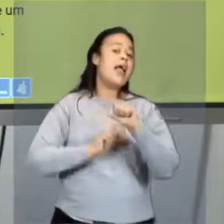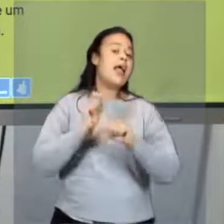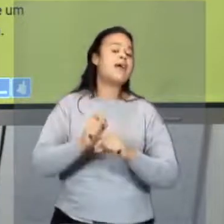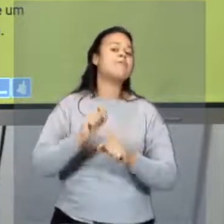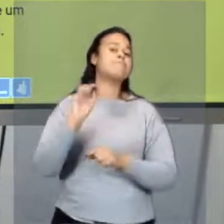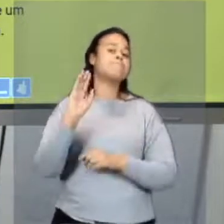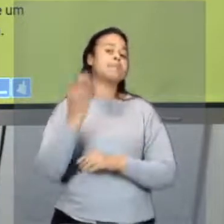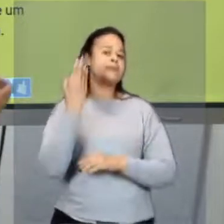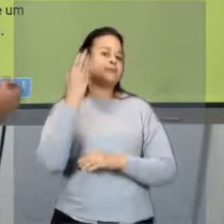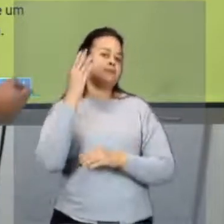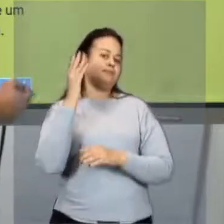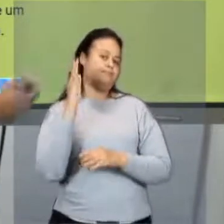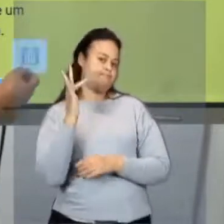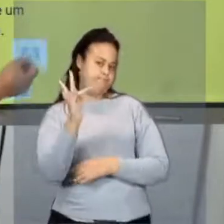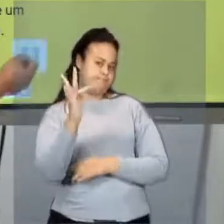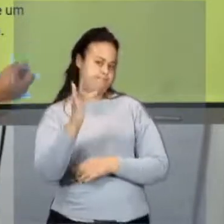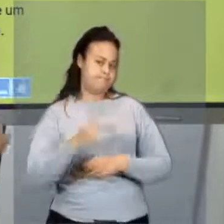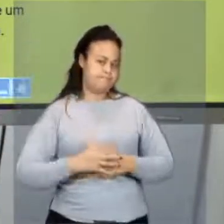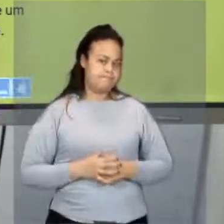falsa.